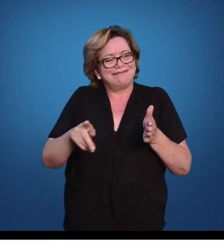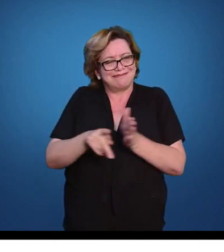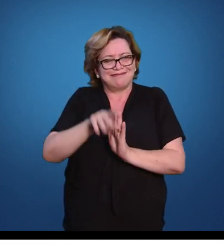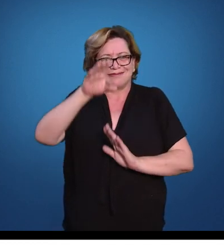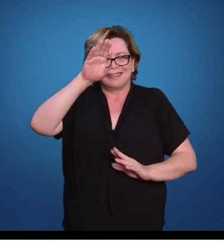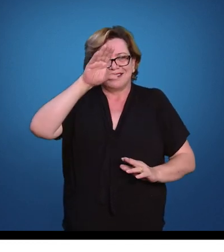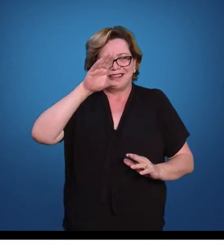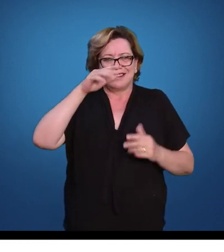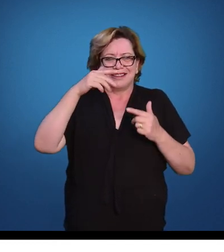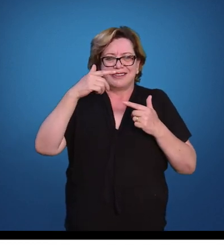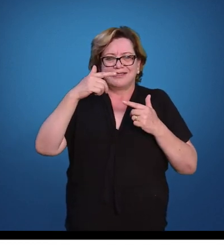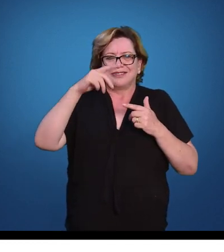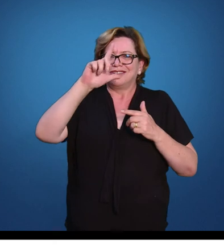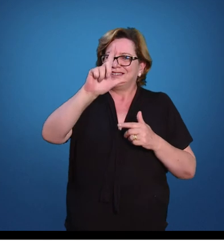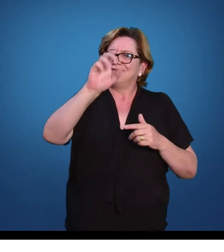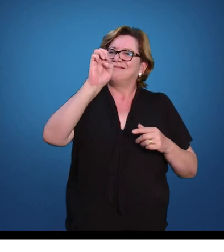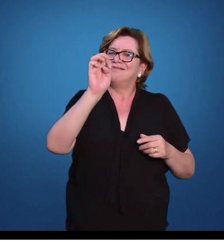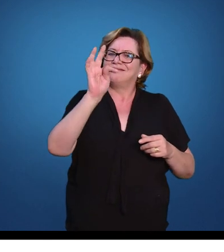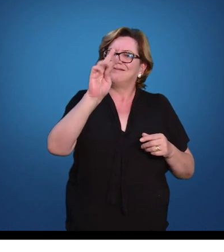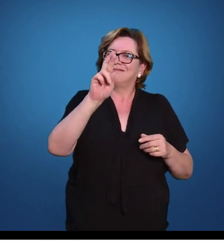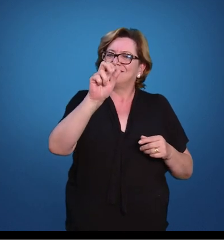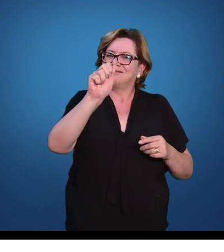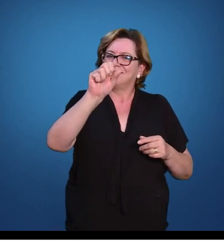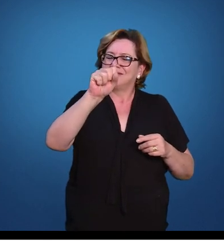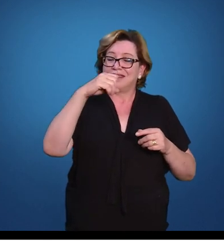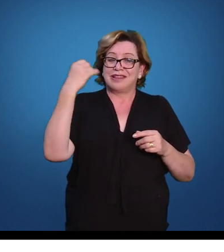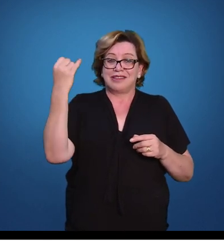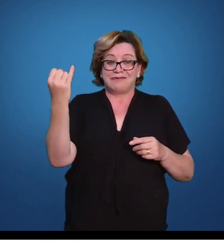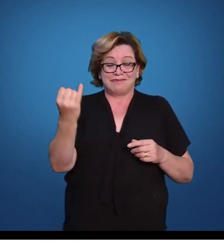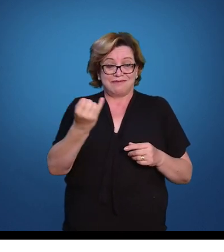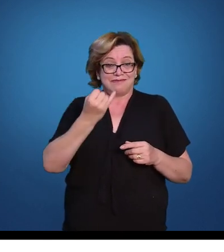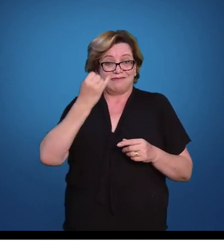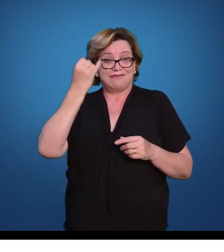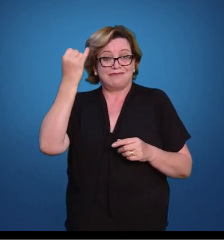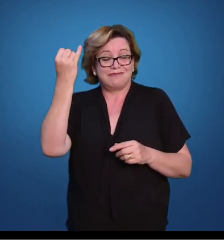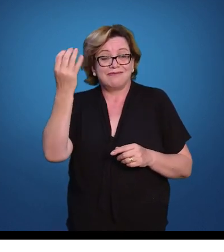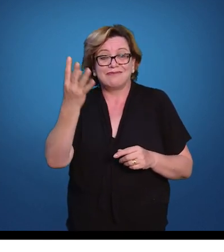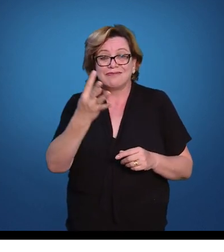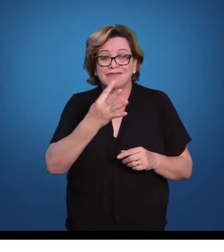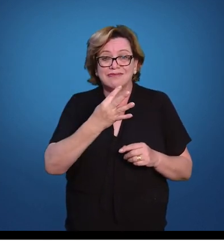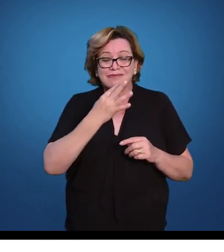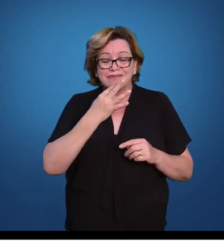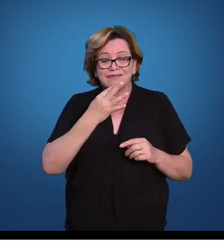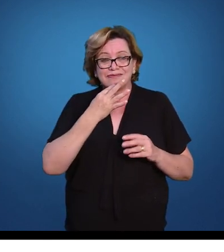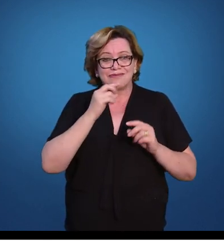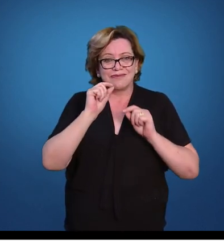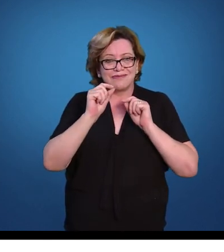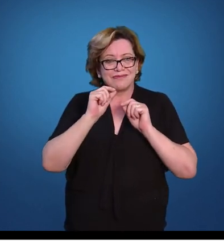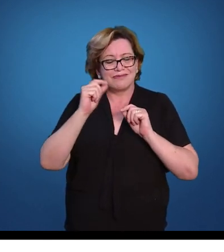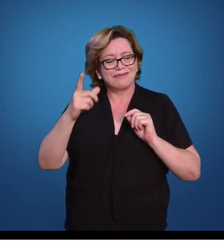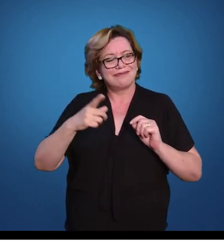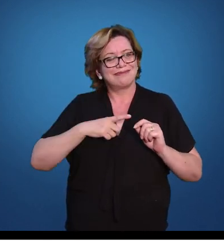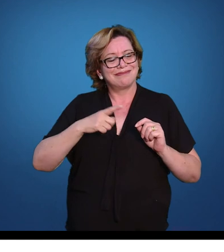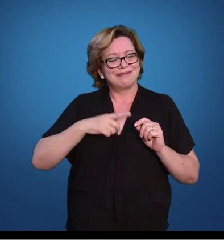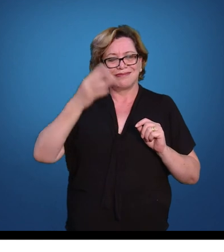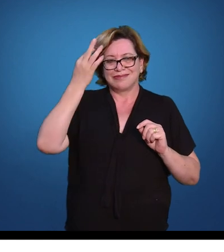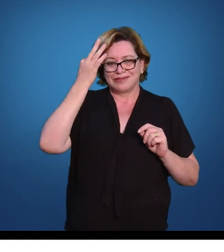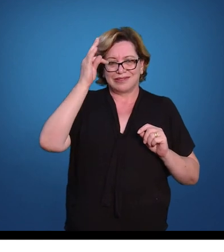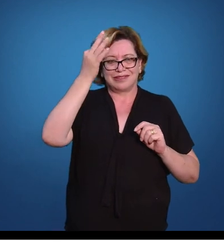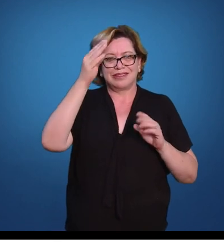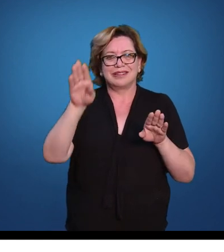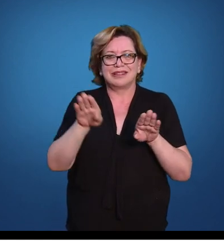imprescindível conhecer, não só o Sosildo, mas aquilo que ele nos deixa e as pessoas que